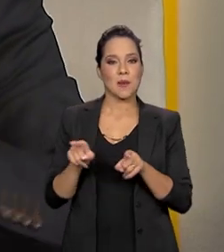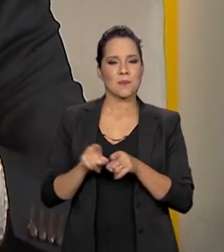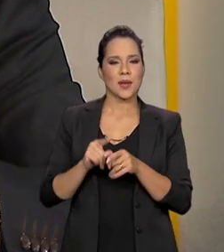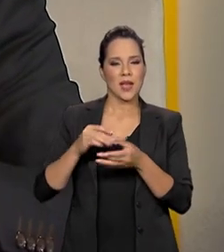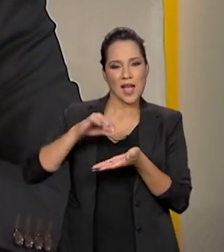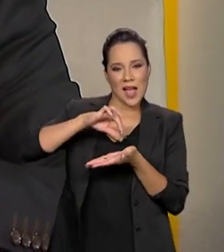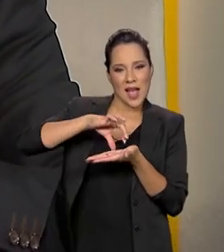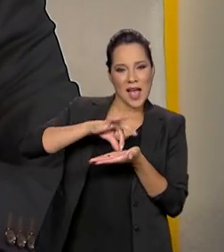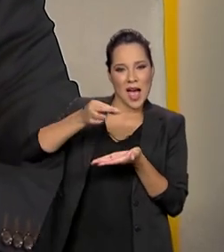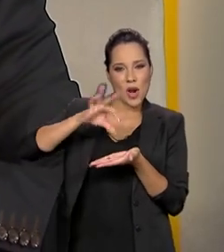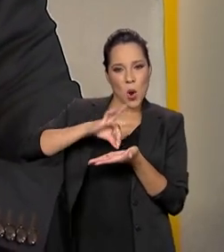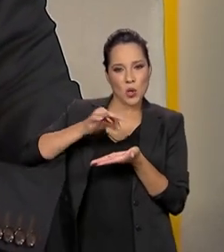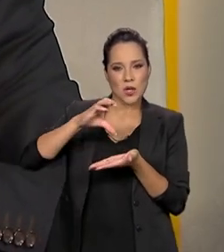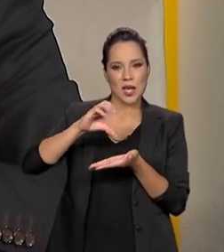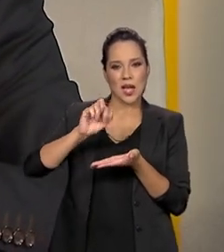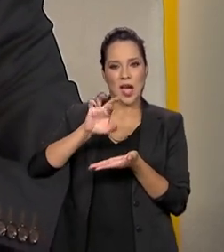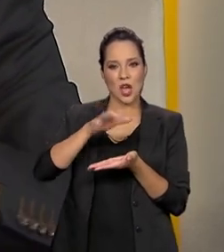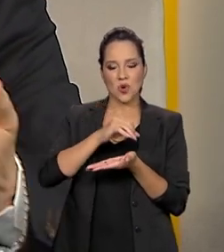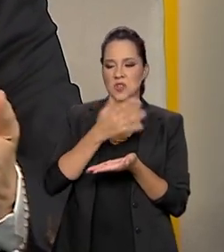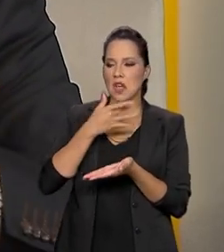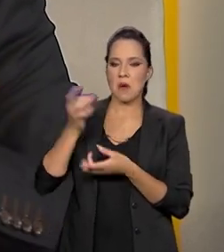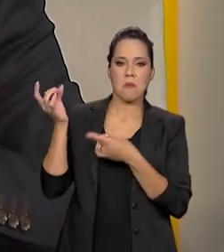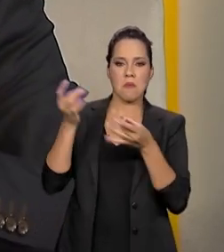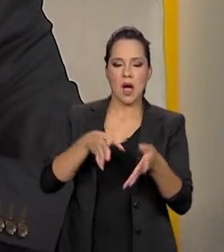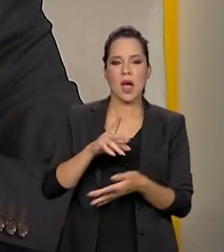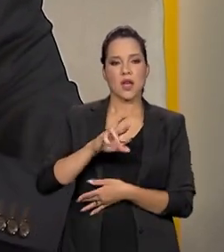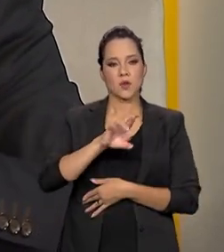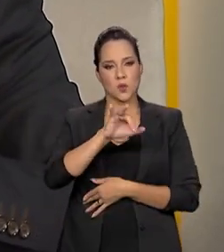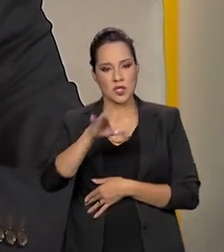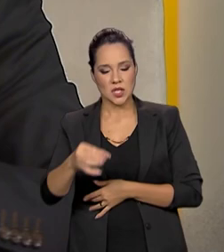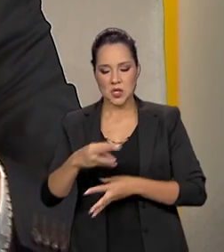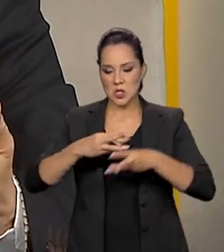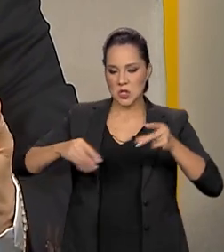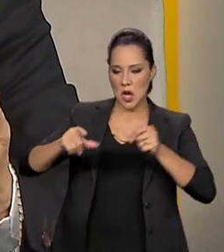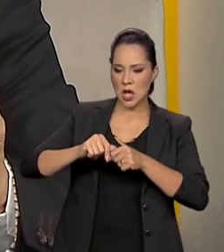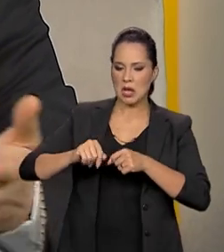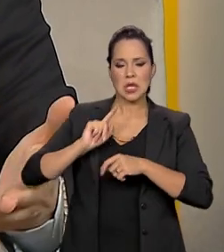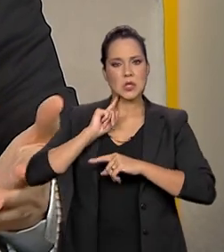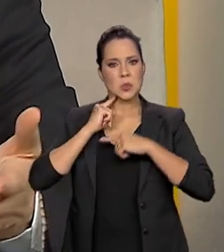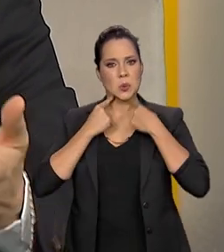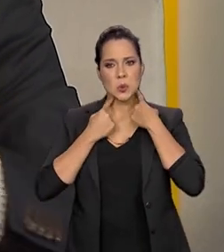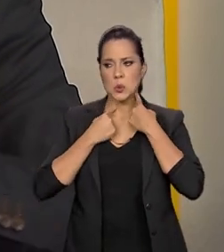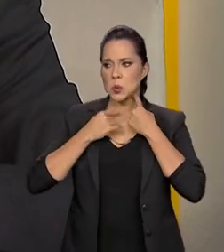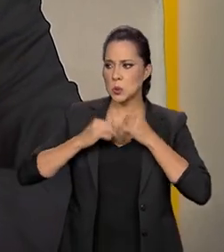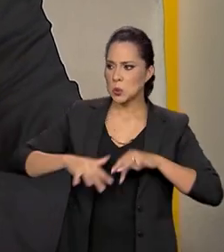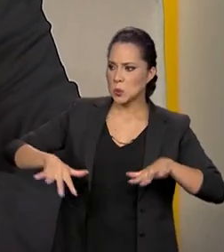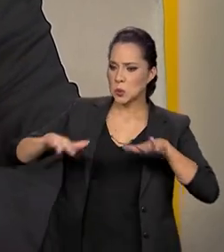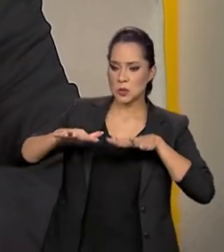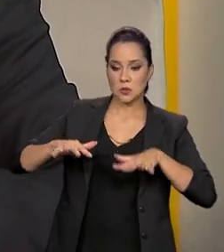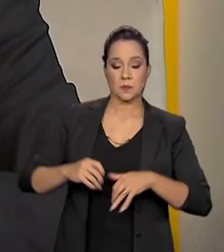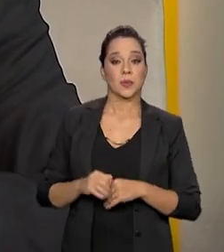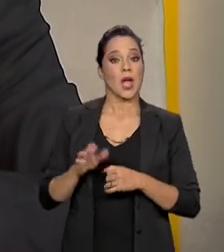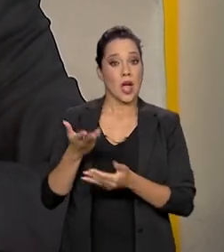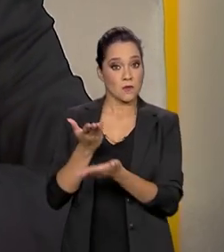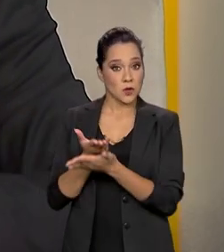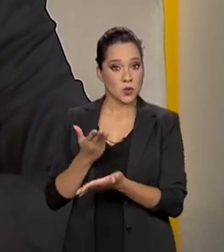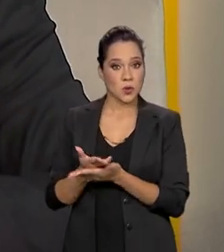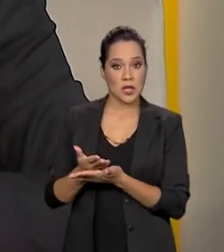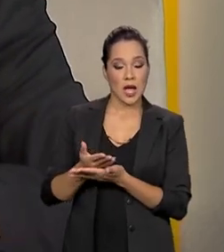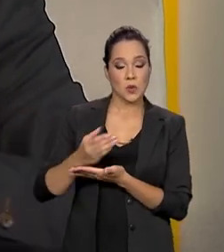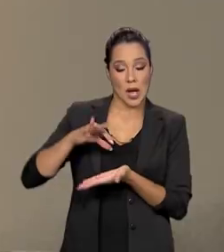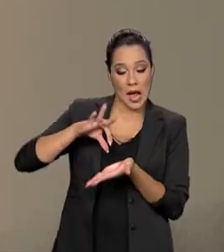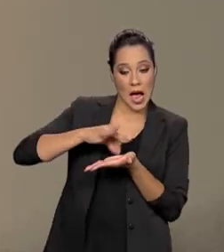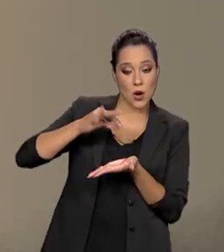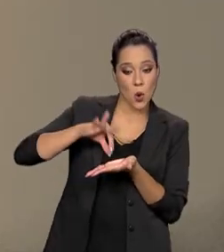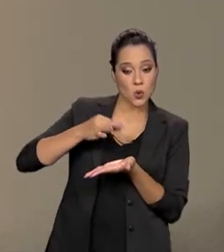exemplo, é um contaminante que era jogado fora dos rios e também no solo e contaminava o solo e os rios. Foi estudado o caroço do